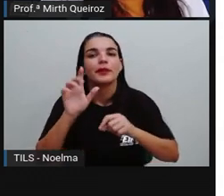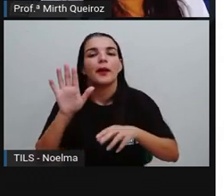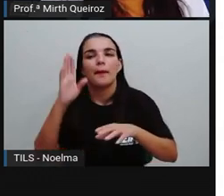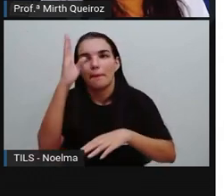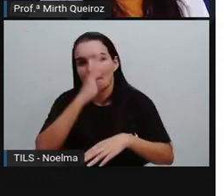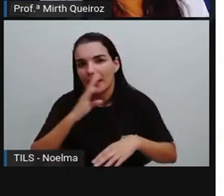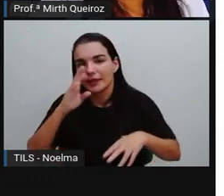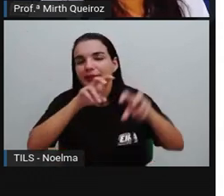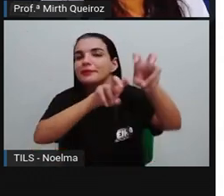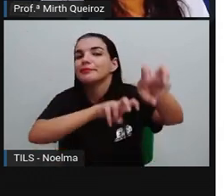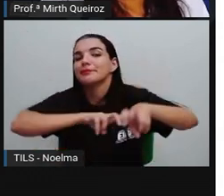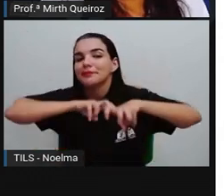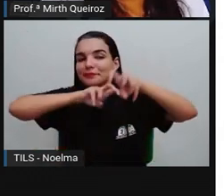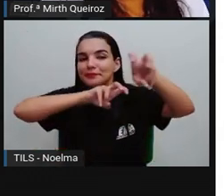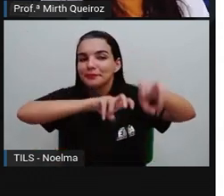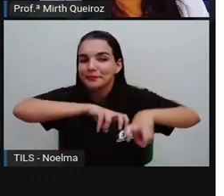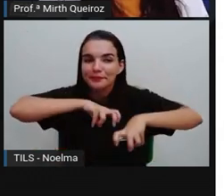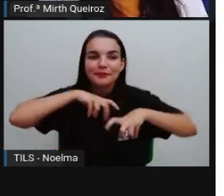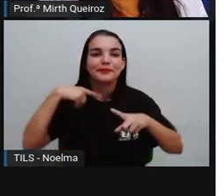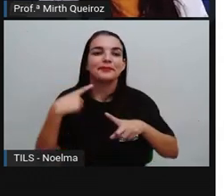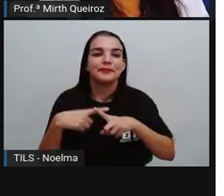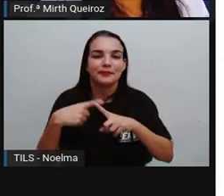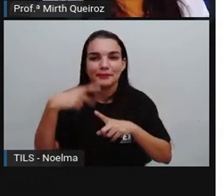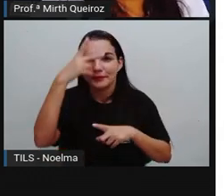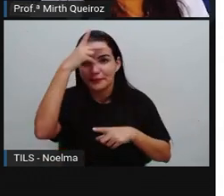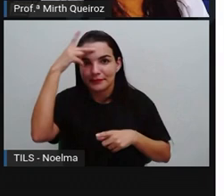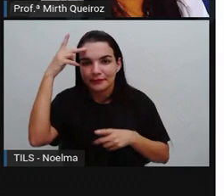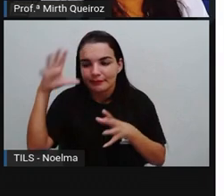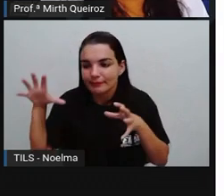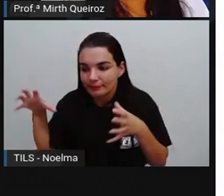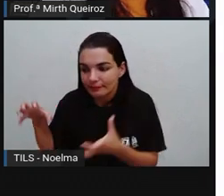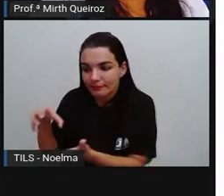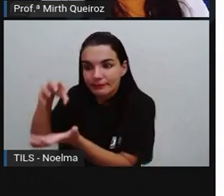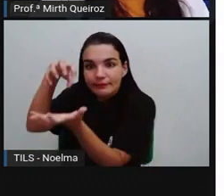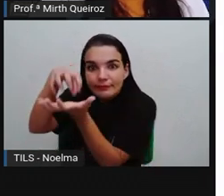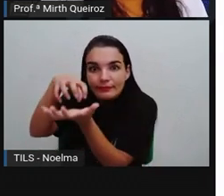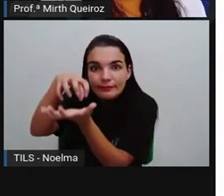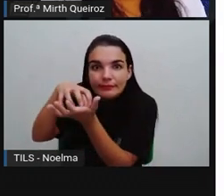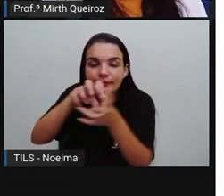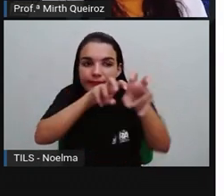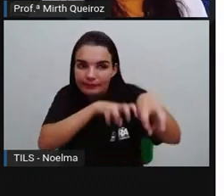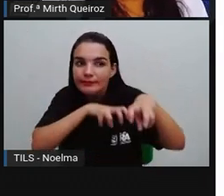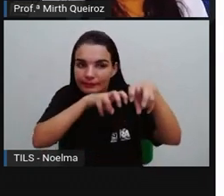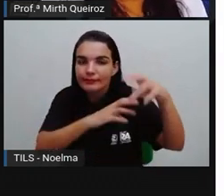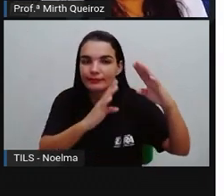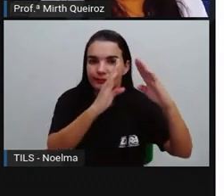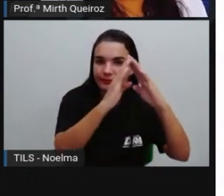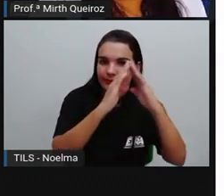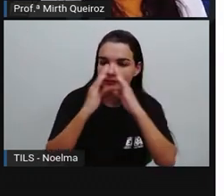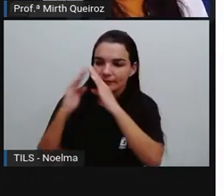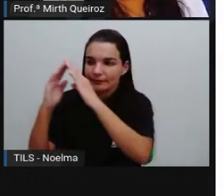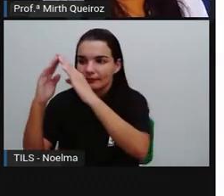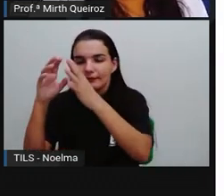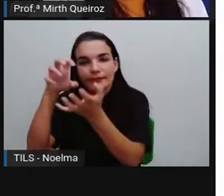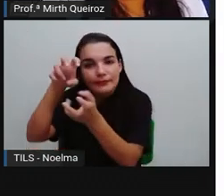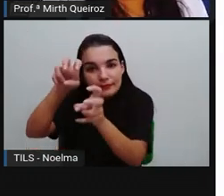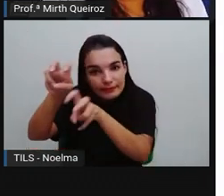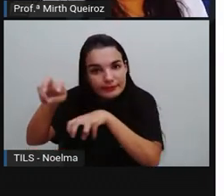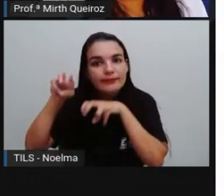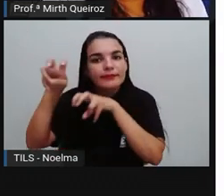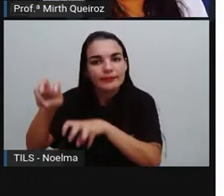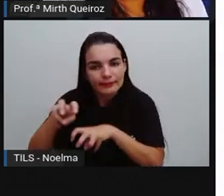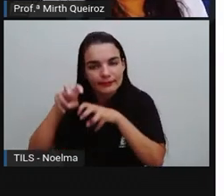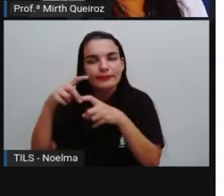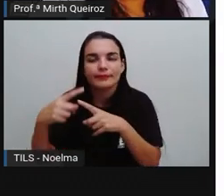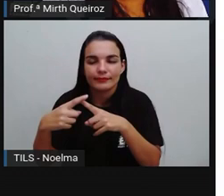onde essas pessoas se concentravam mais em fazendas, principalmente essas fazendas